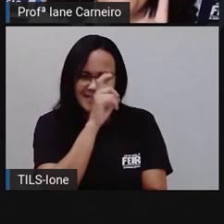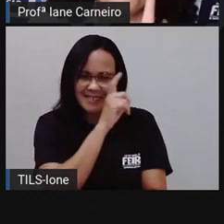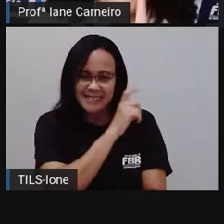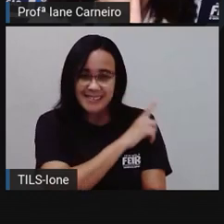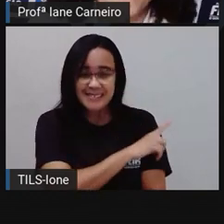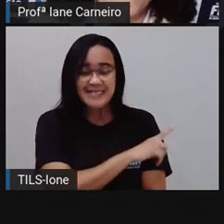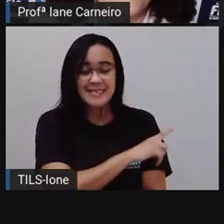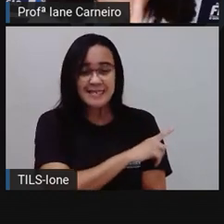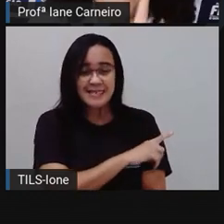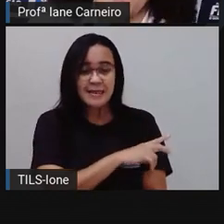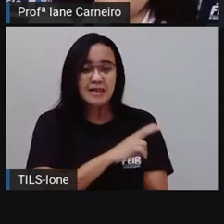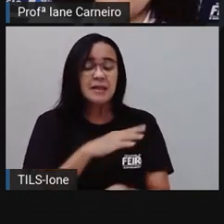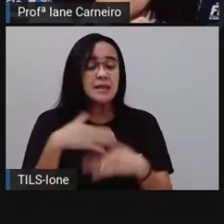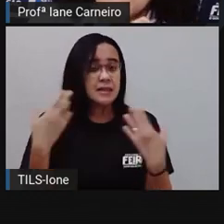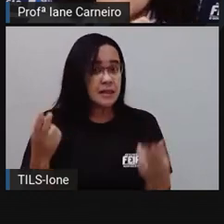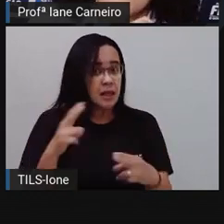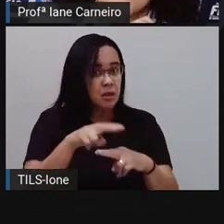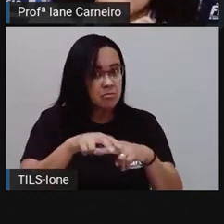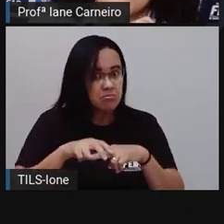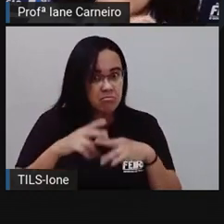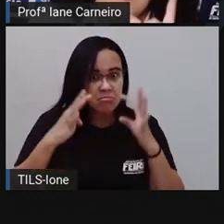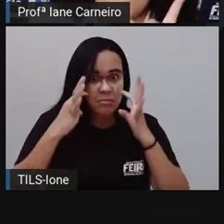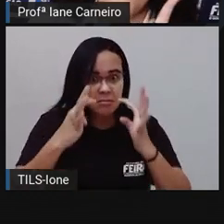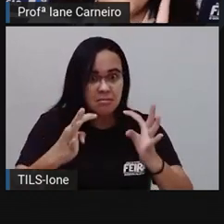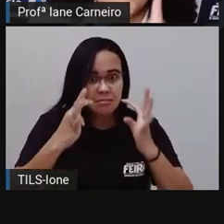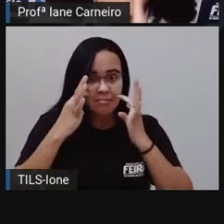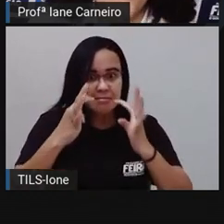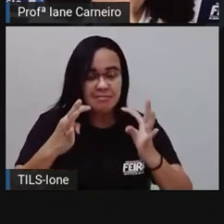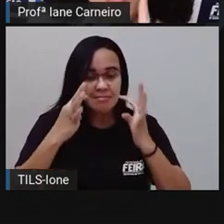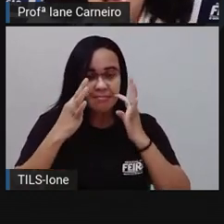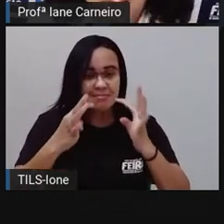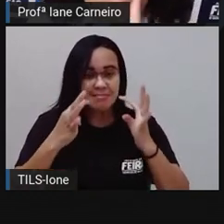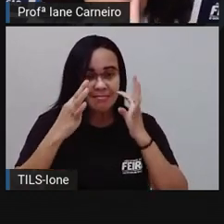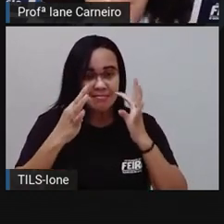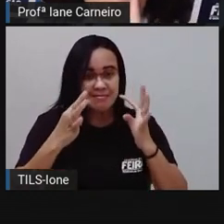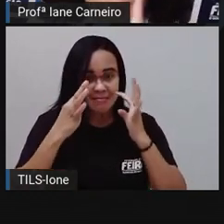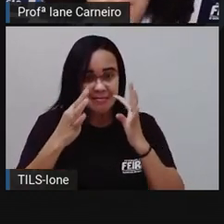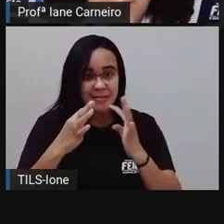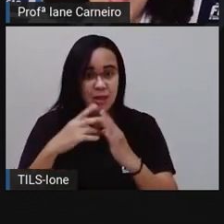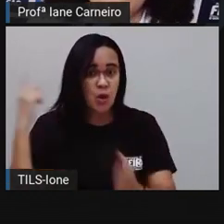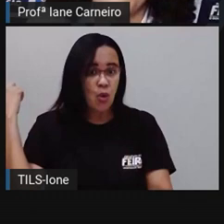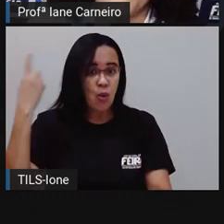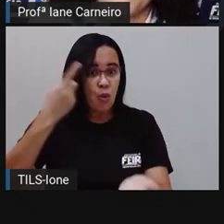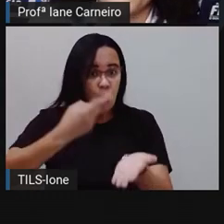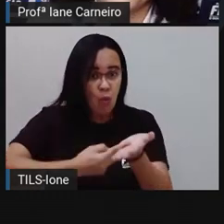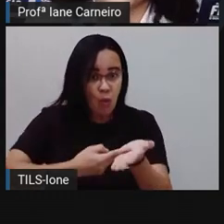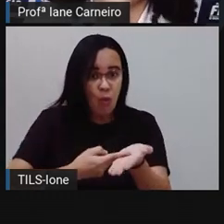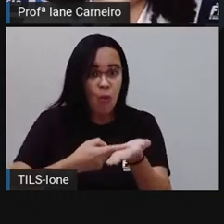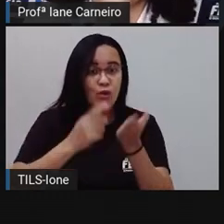Por isso, preste atenção ao que ficou acertado.